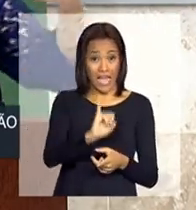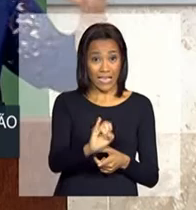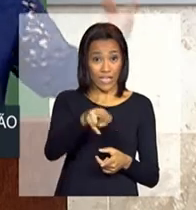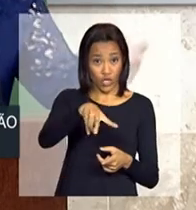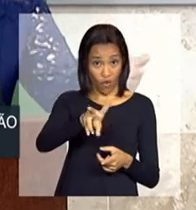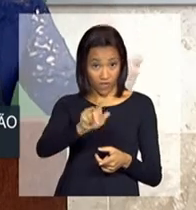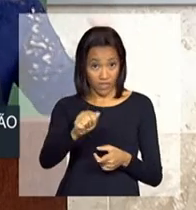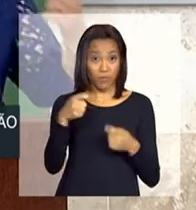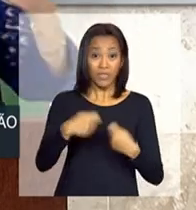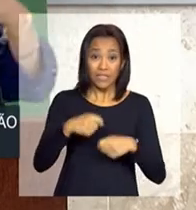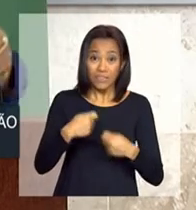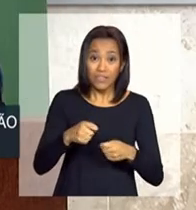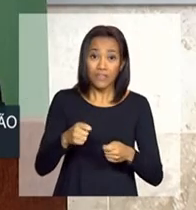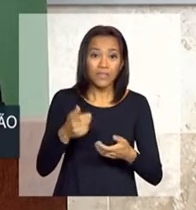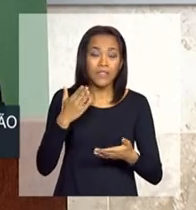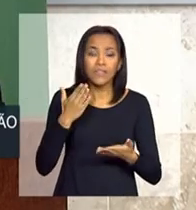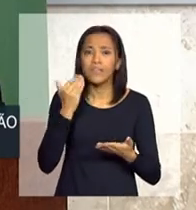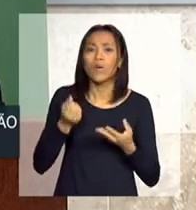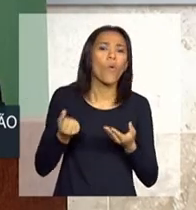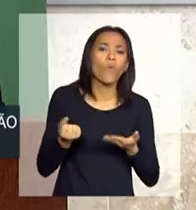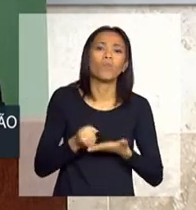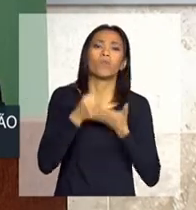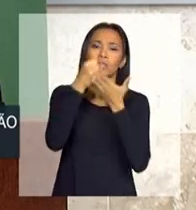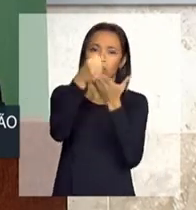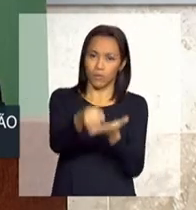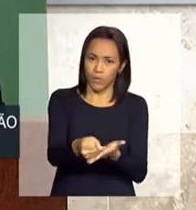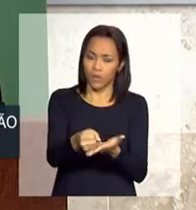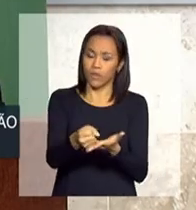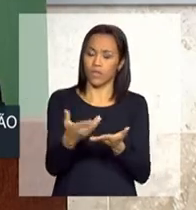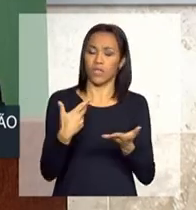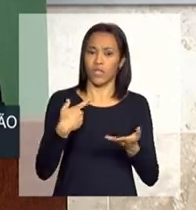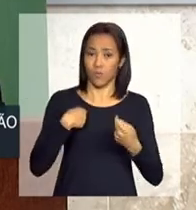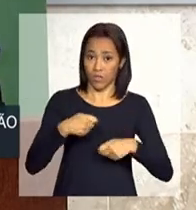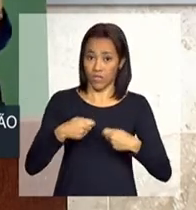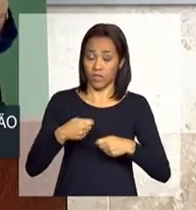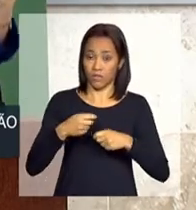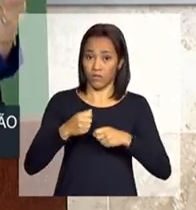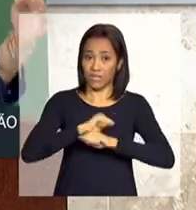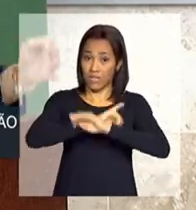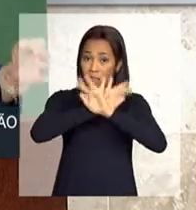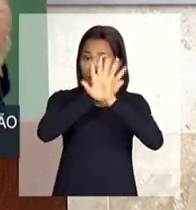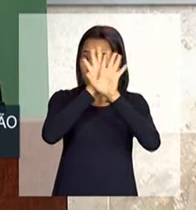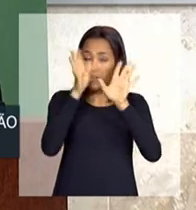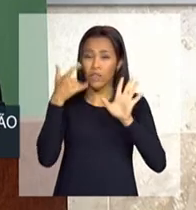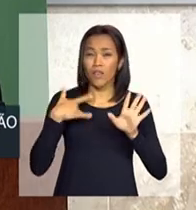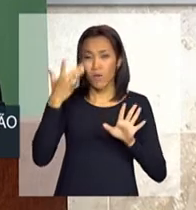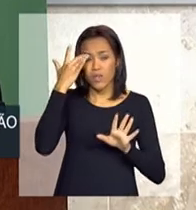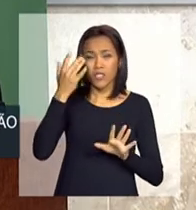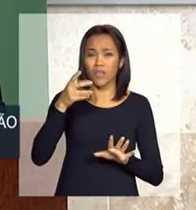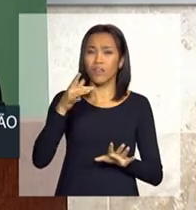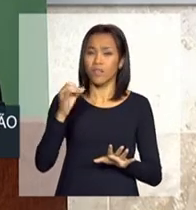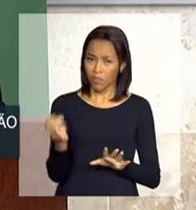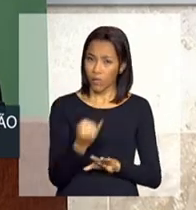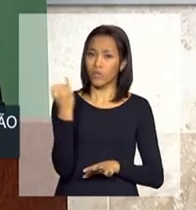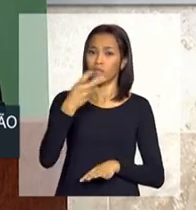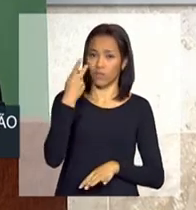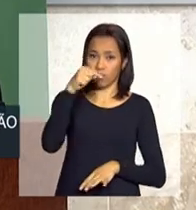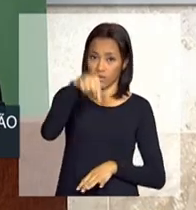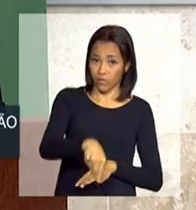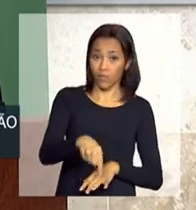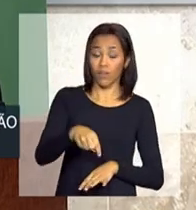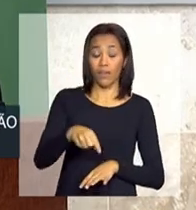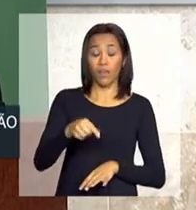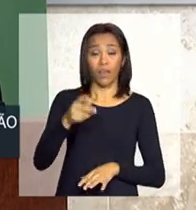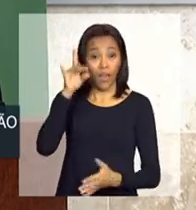ser induzido. E aí eu quero fazer um parênteses de algo que eu achei muito importante que foi dito aqui. É